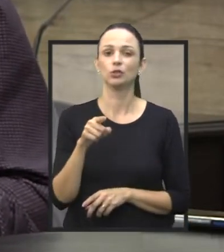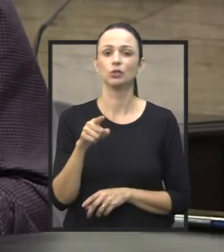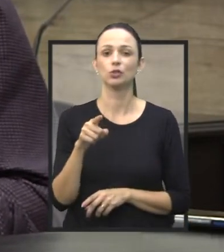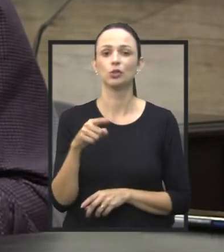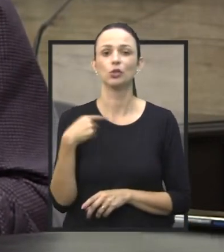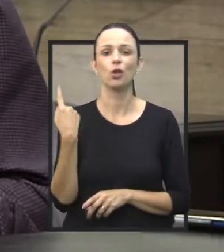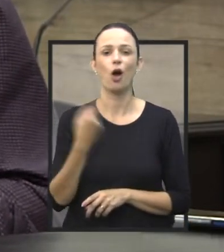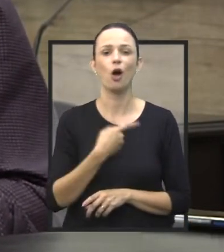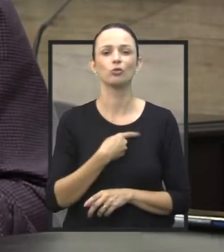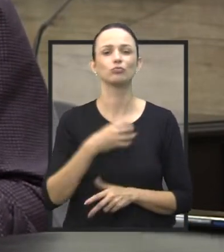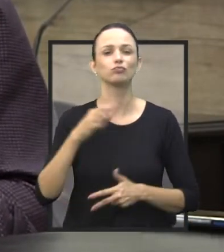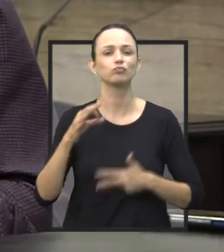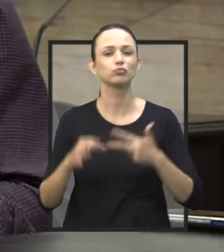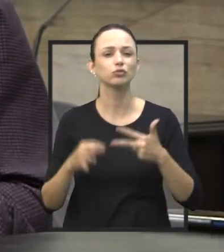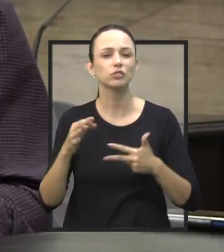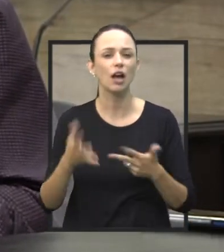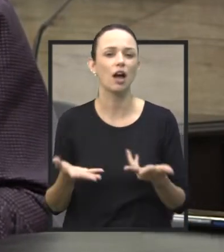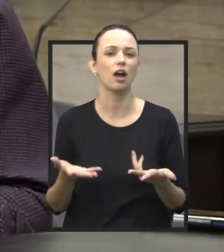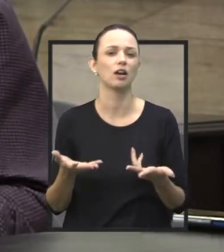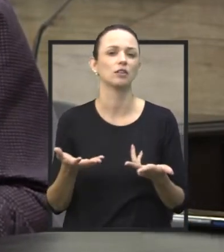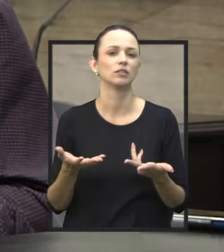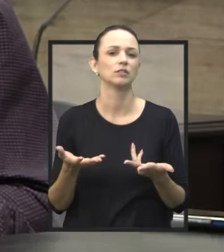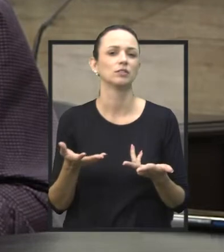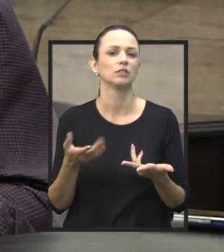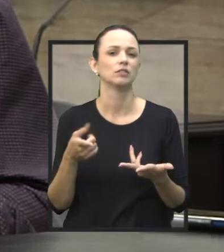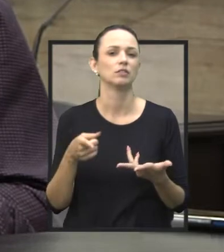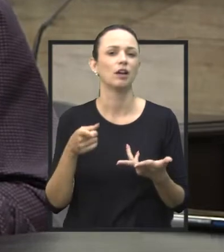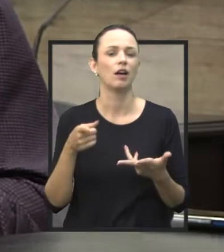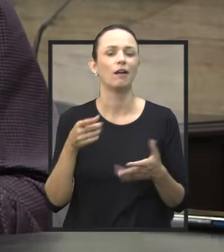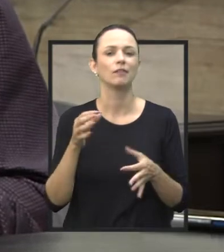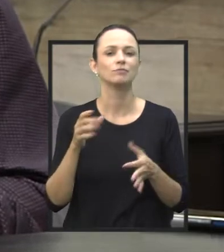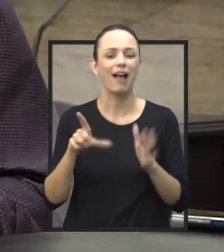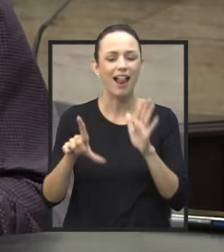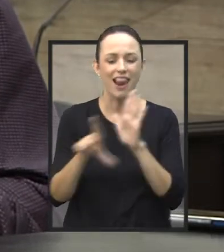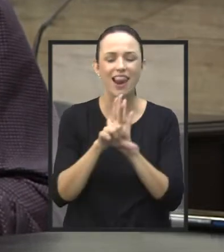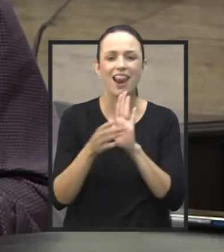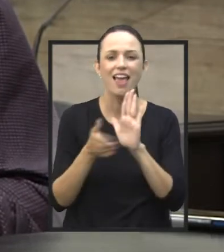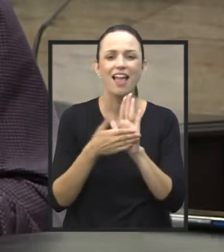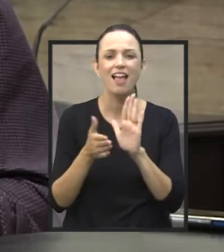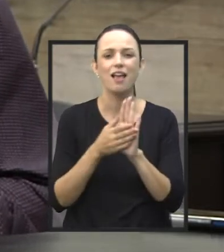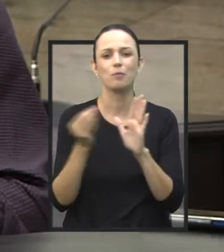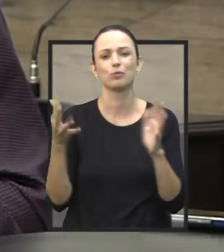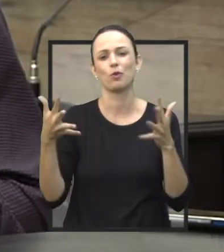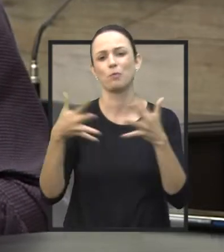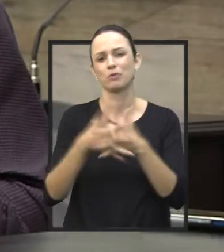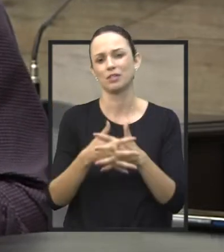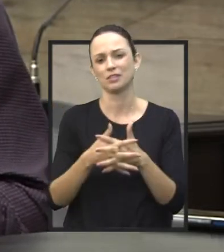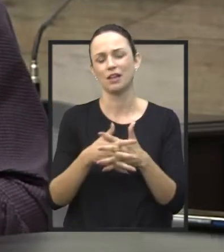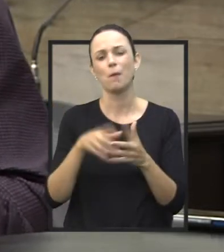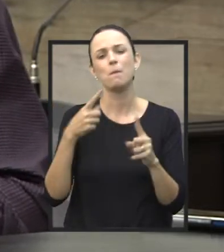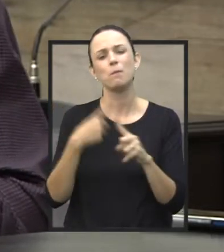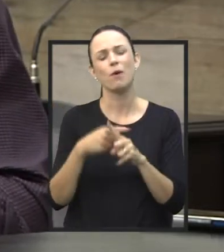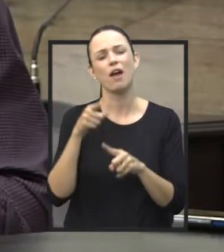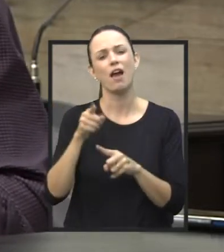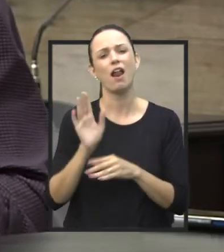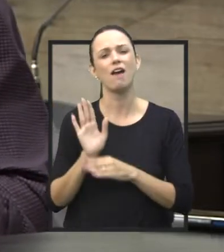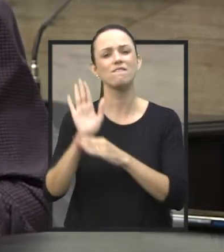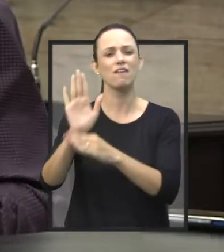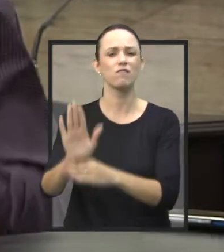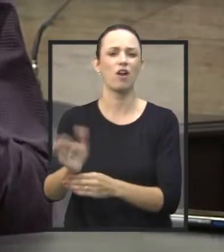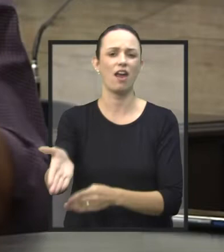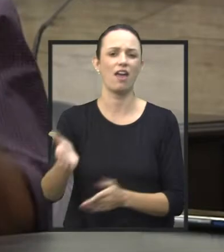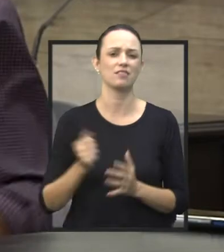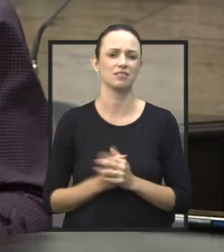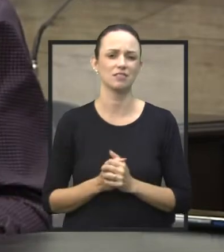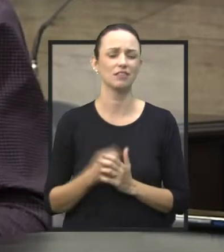judiciário, hoje, ele é muito complexo, a lei, ela acaba favorecendo, e a gente sabe disso,